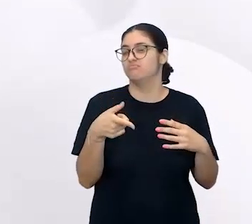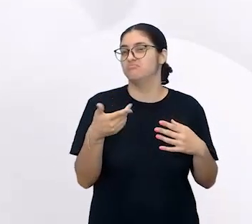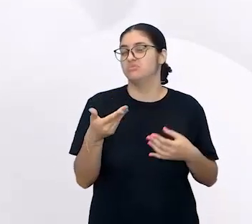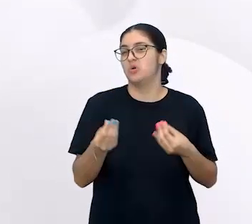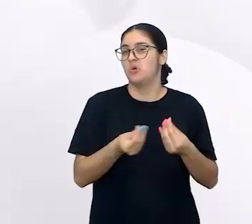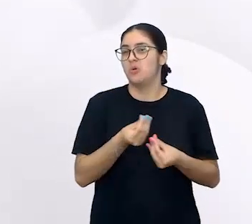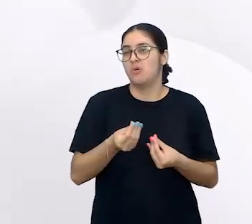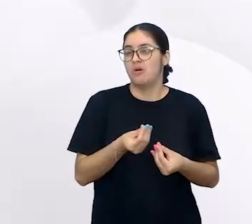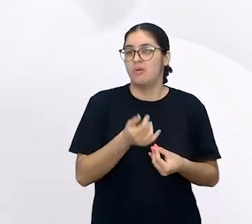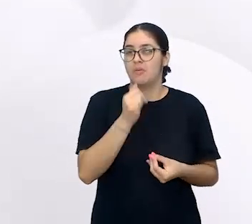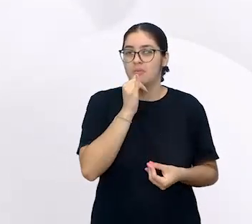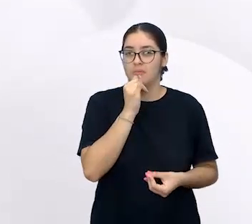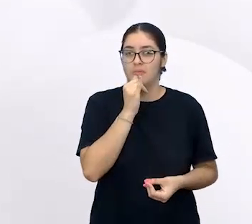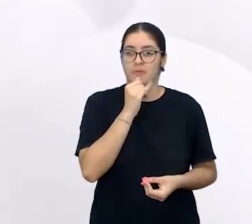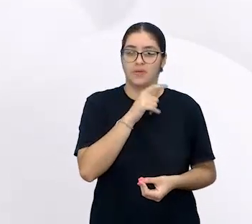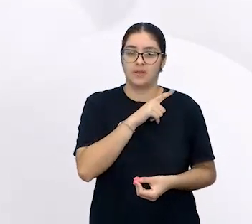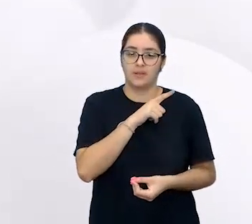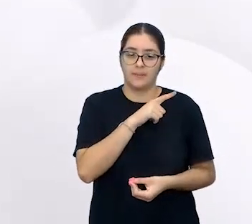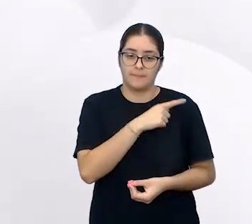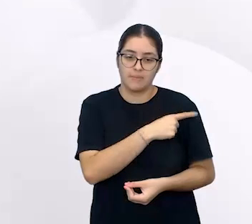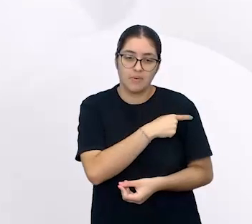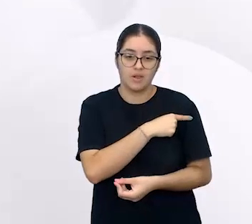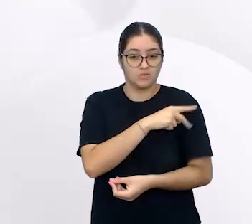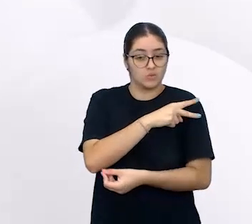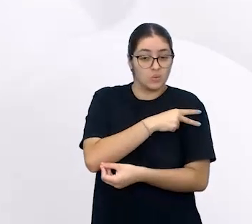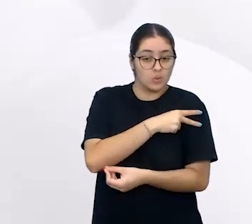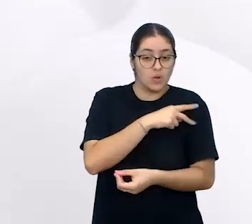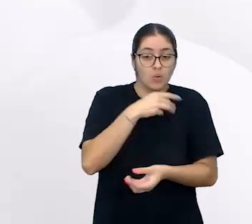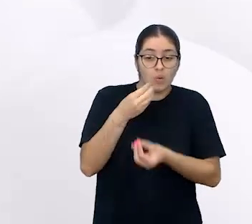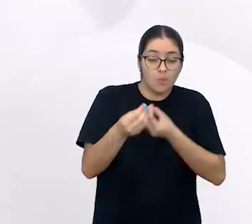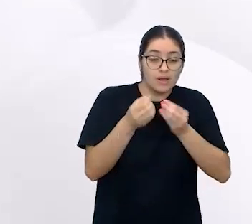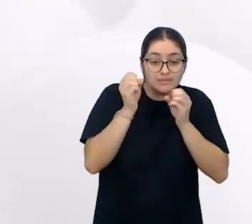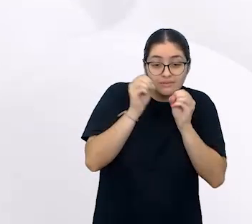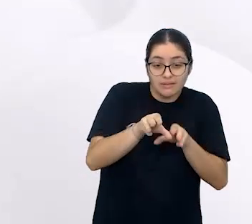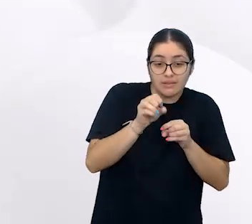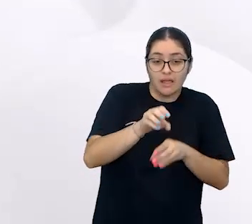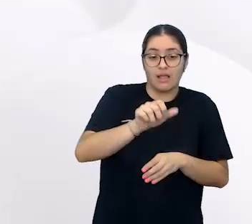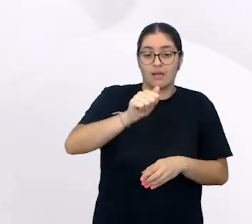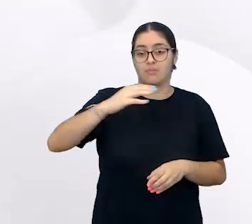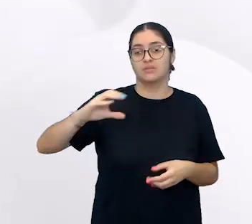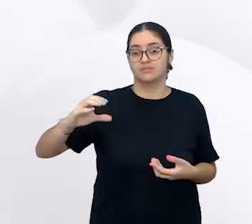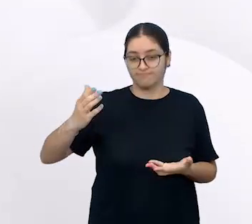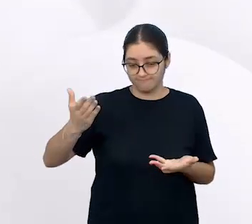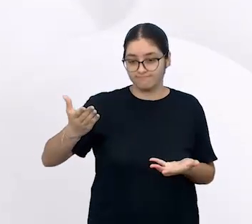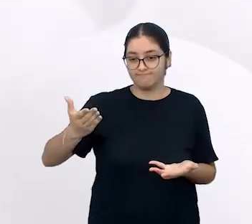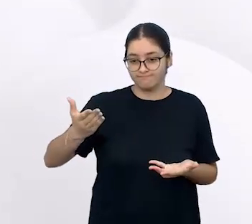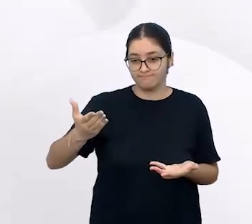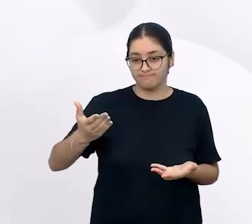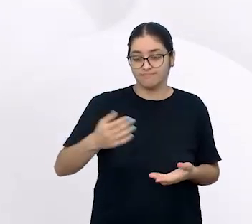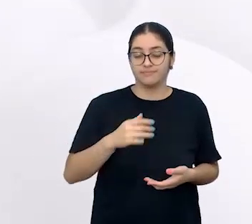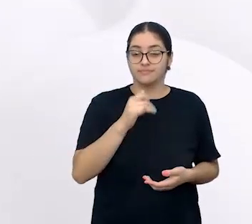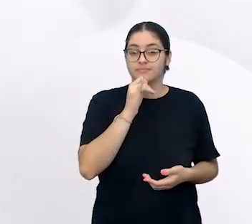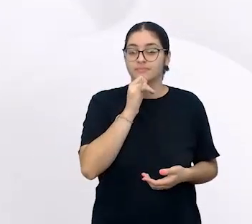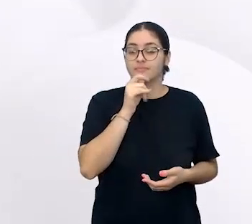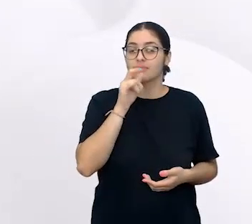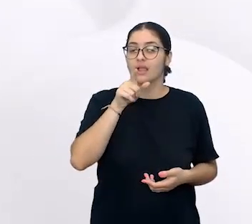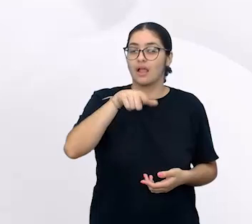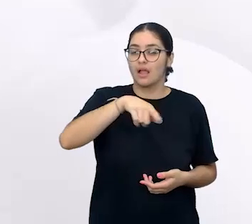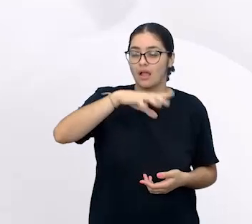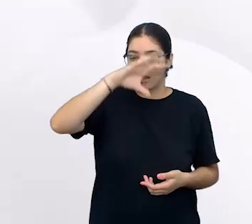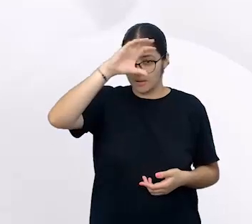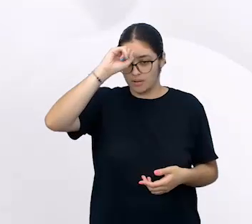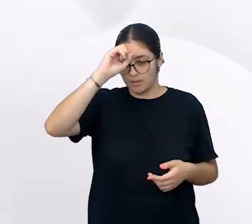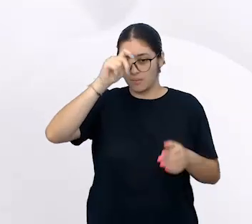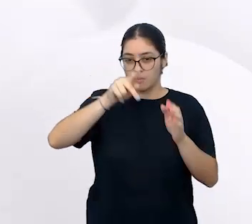primeiro, do segundo ano, para a alfabetização dos nossos estudantes. No sentido de que, ao aprenderem o